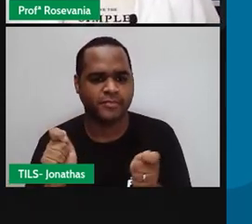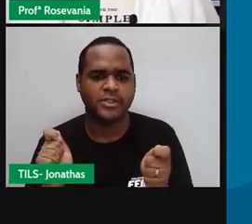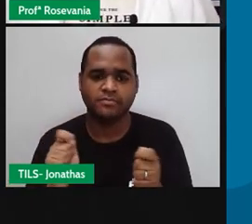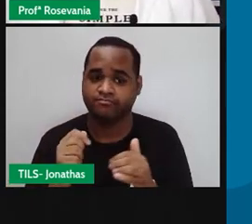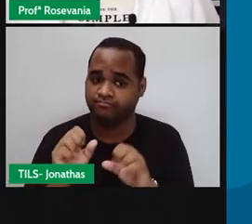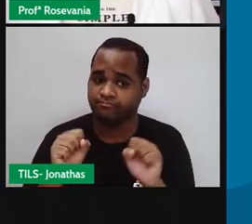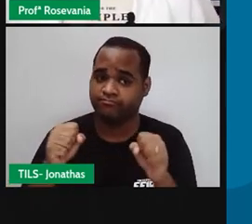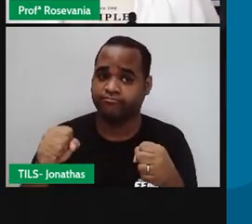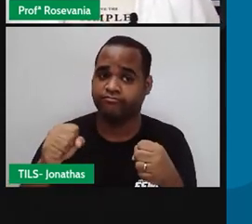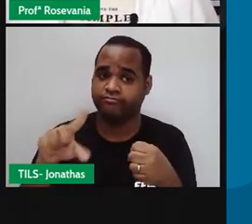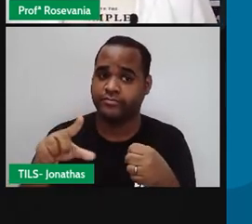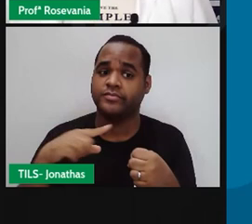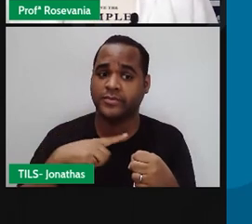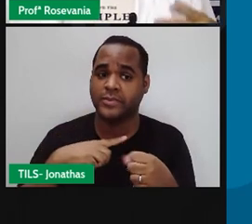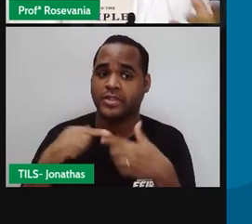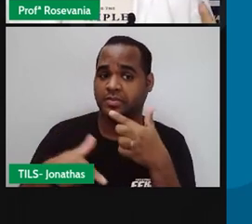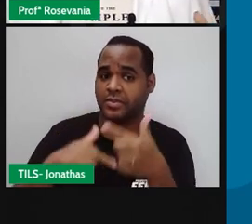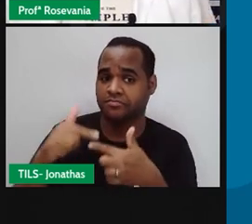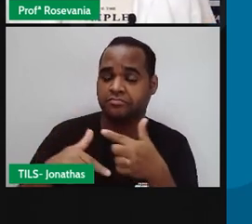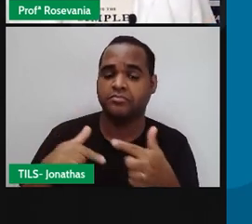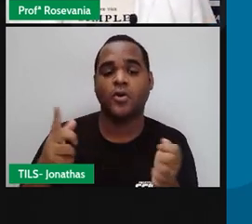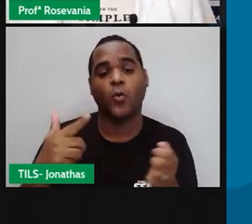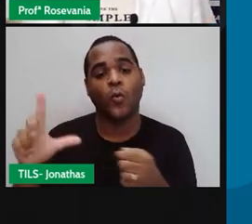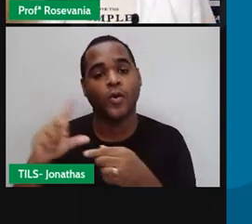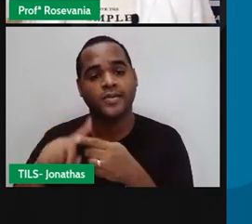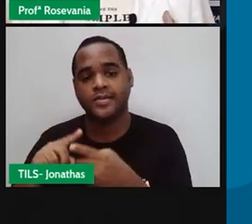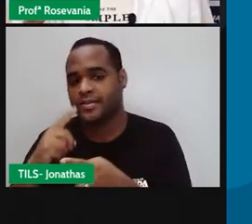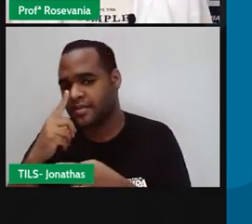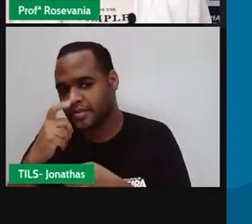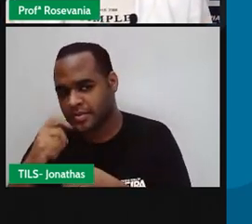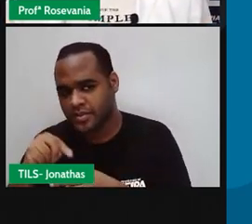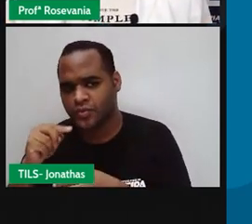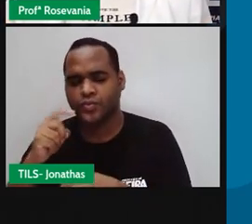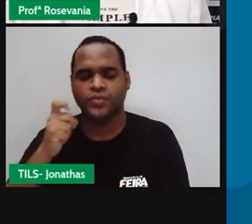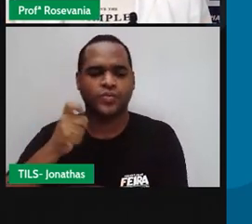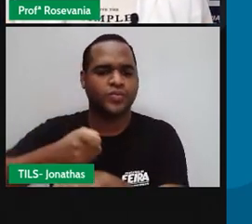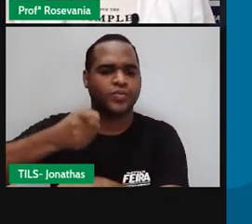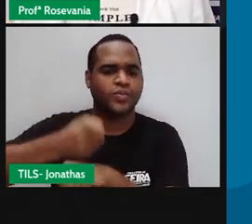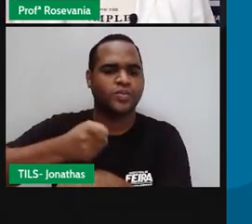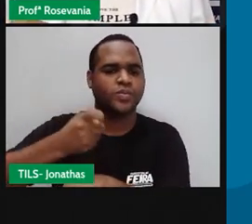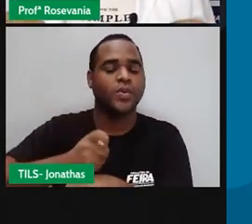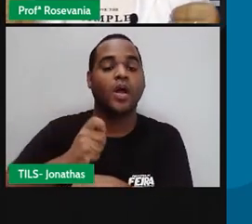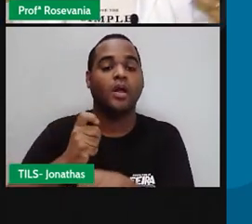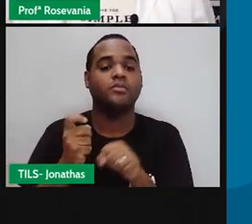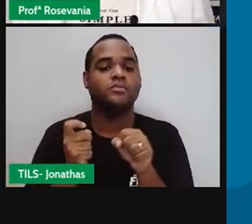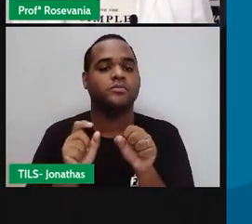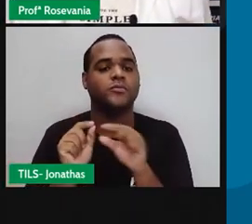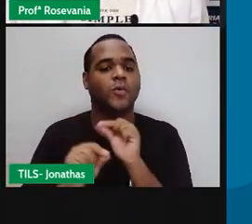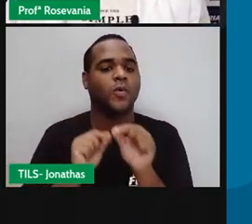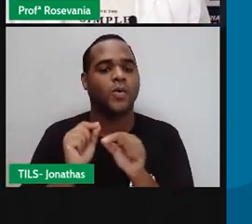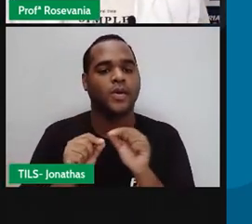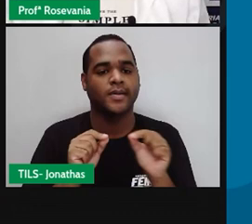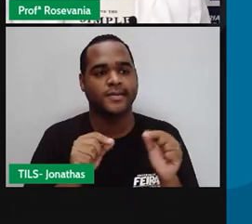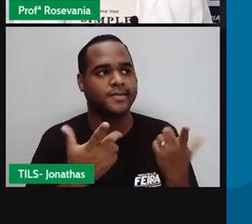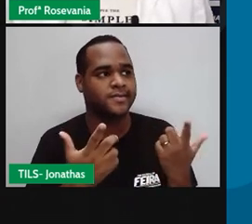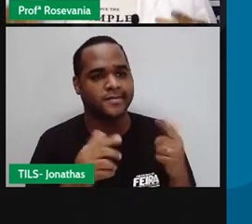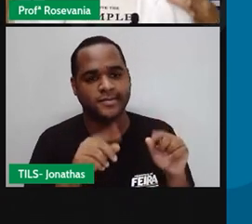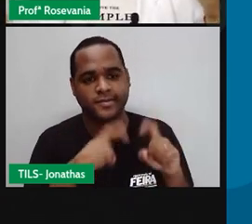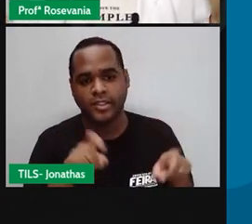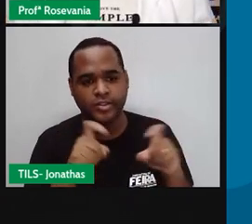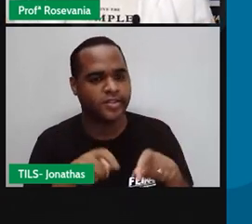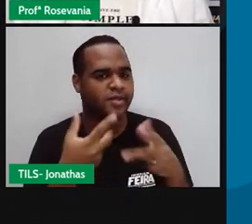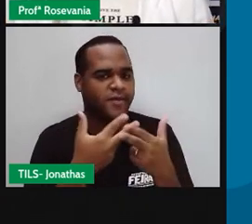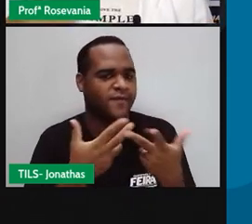gerenciamento de resíduos, né, os resíduos sólidos mesmo aqui em Feira de Santana, sólidos eletrônicos, bora dizer assim,